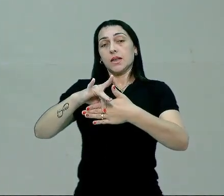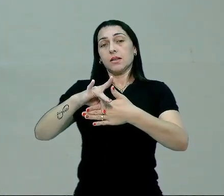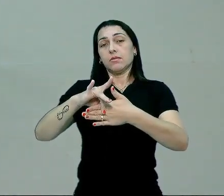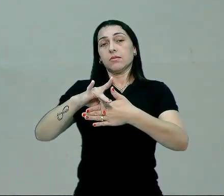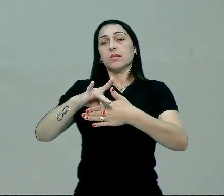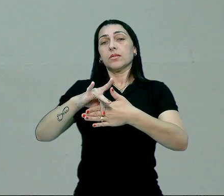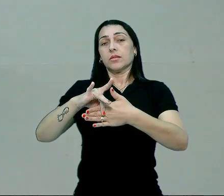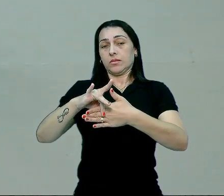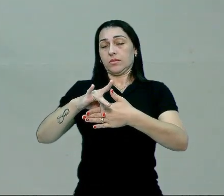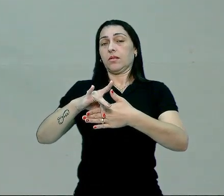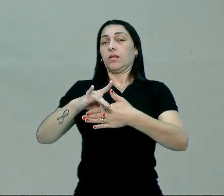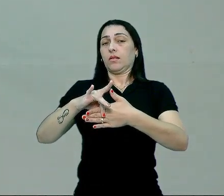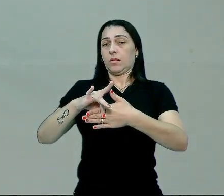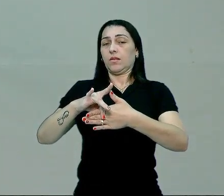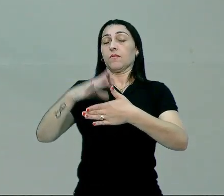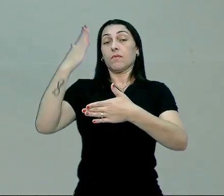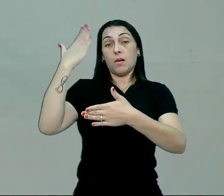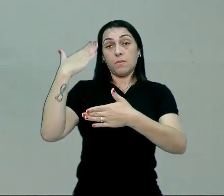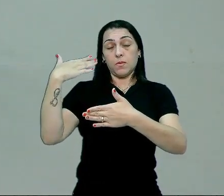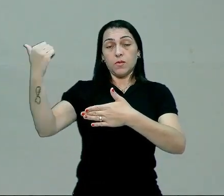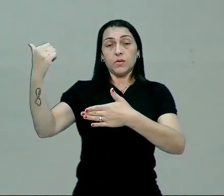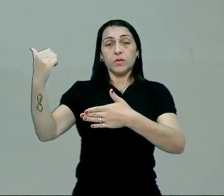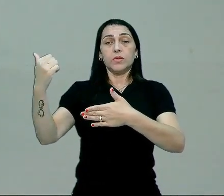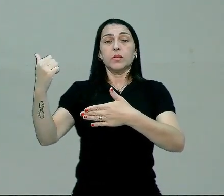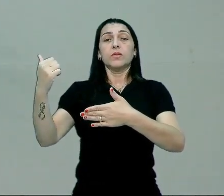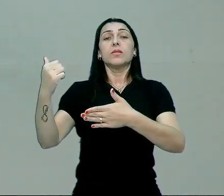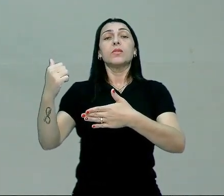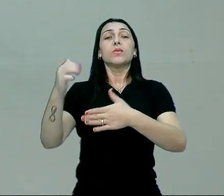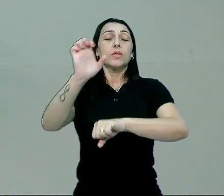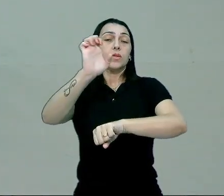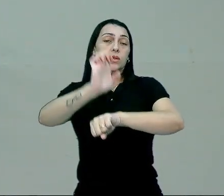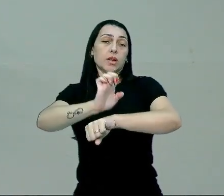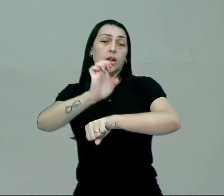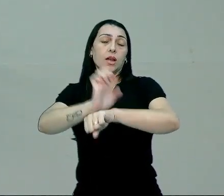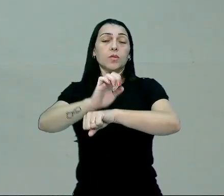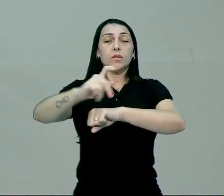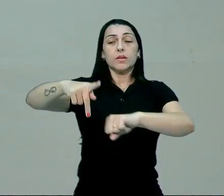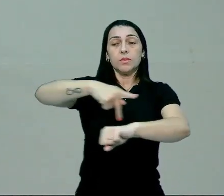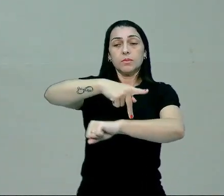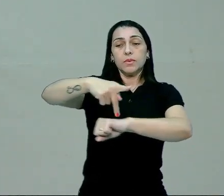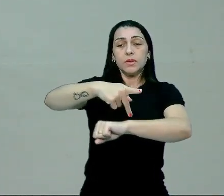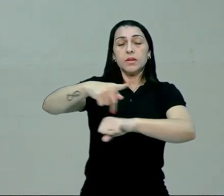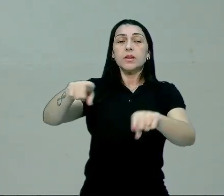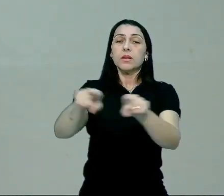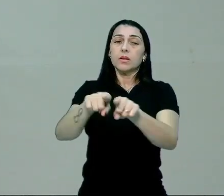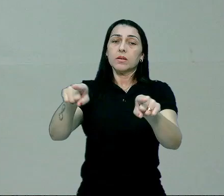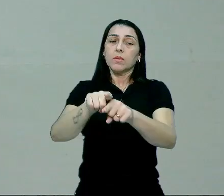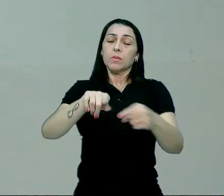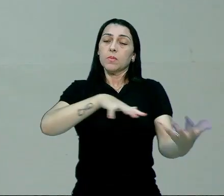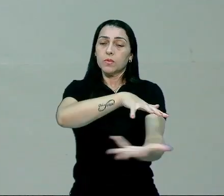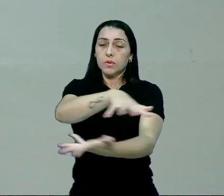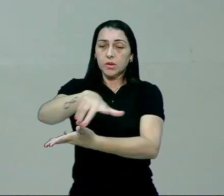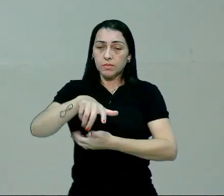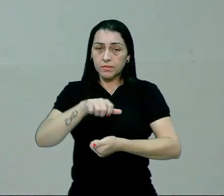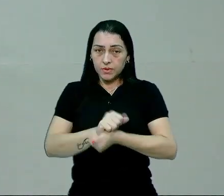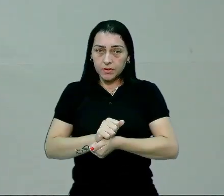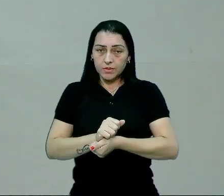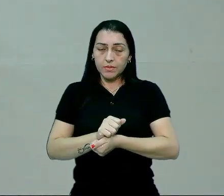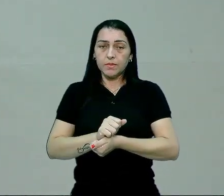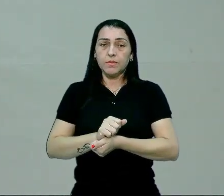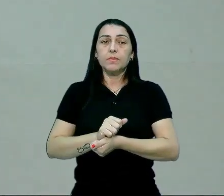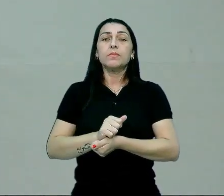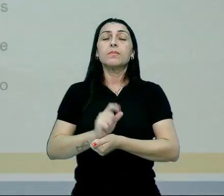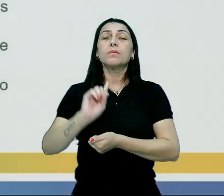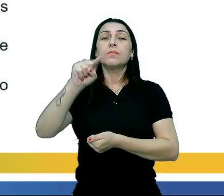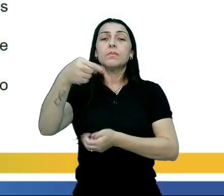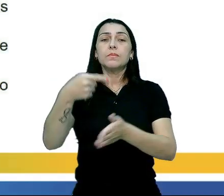com grande destaque, seja no seu estado, no seu país e até mesmo mundialmente. Vamos